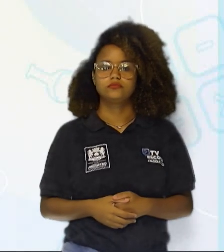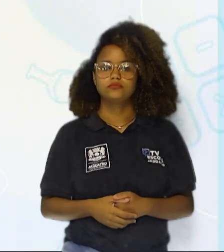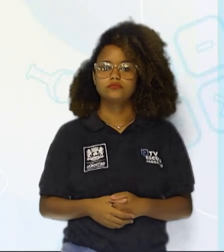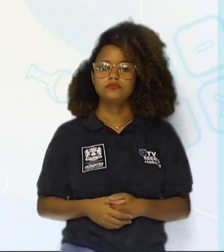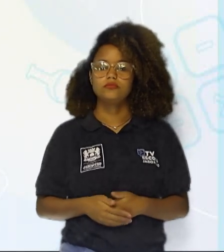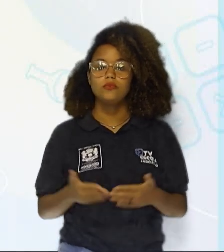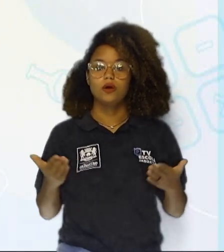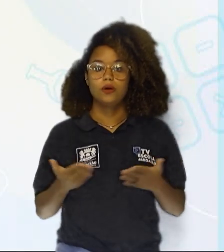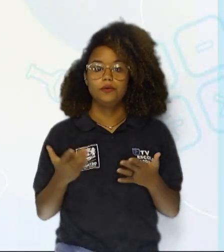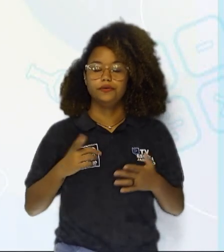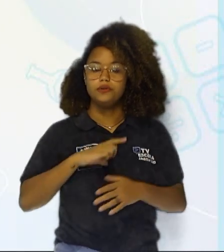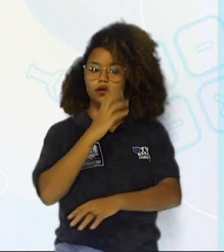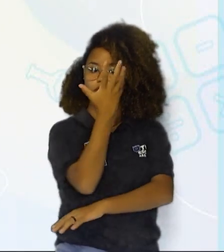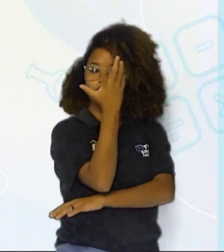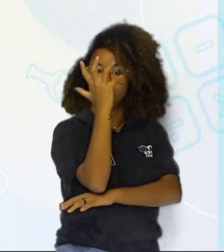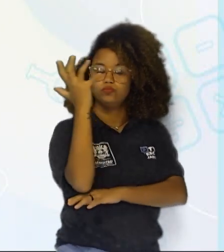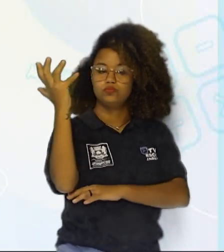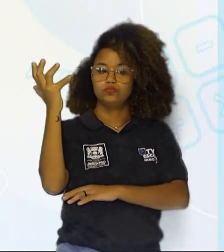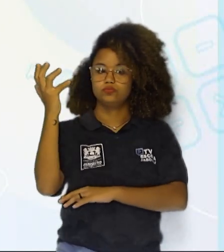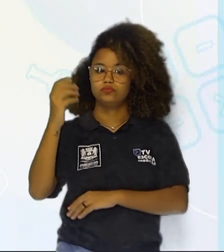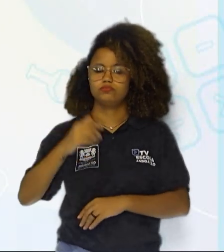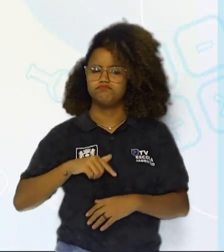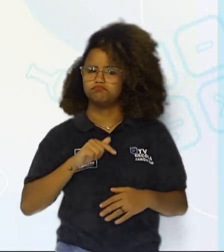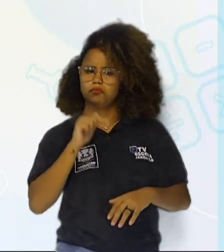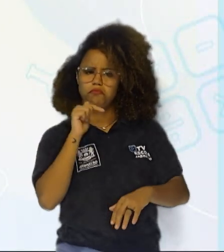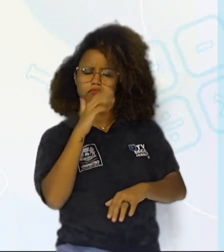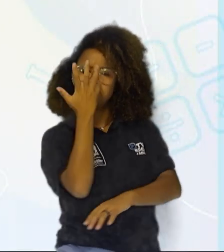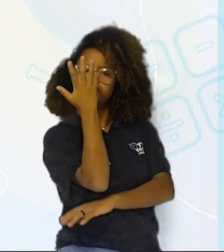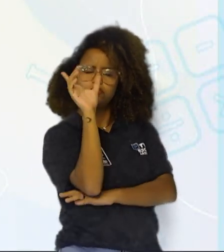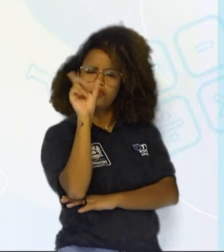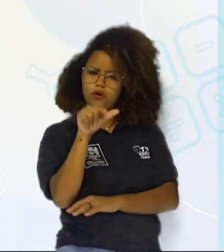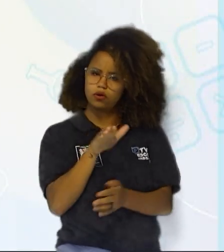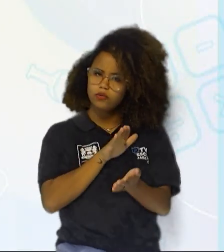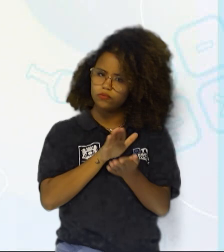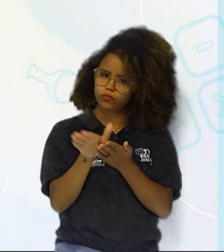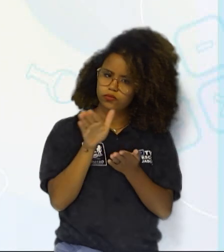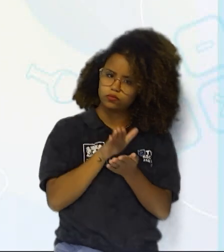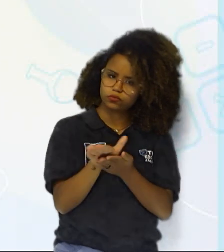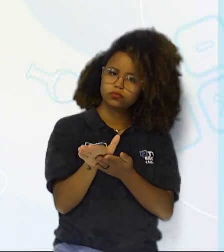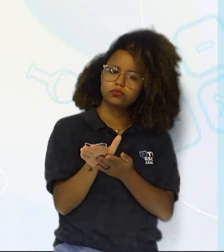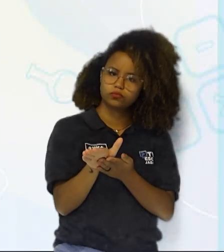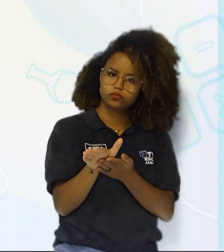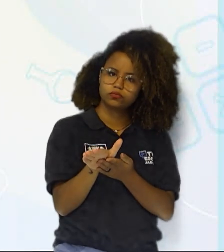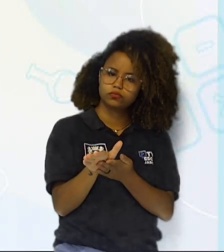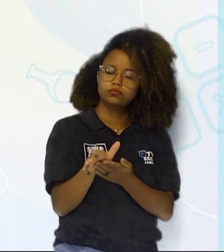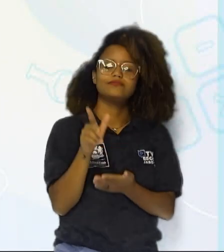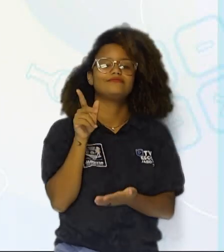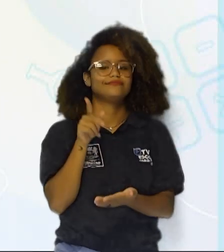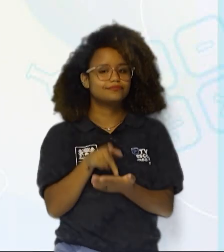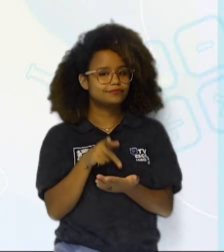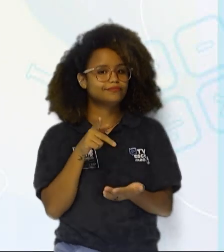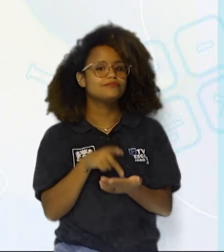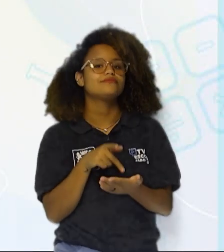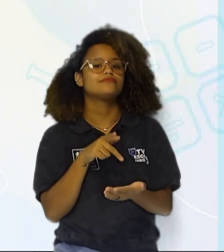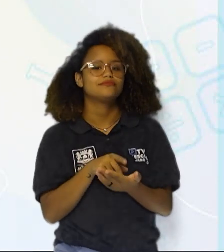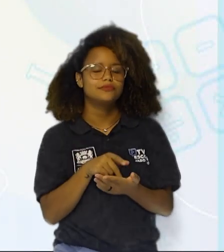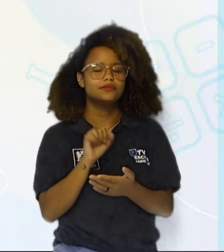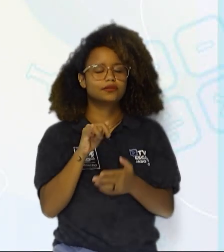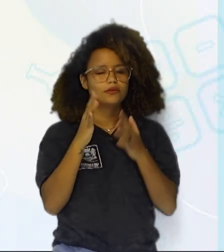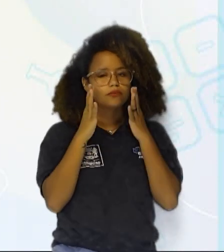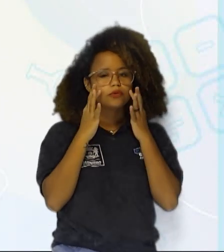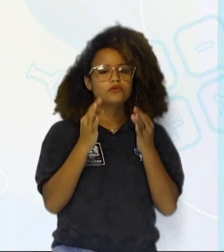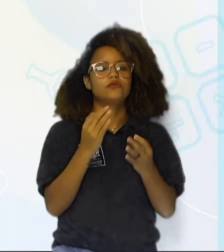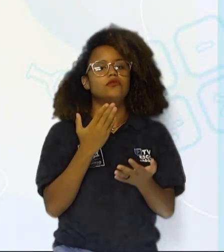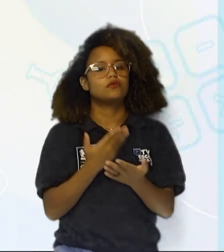Agora temos as plantas. As plantas, elas são produtoras? Verdade. Quem prestou atenção à